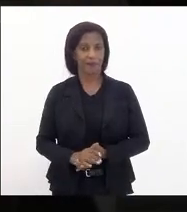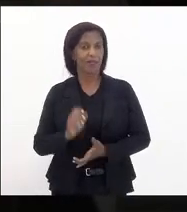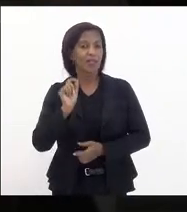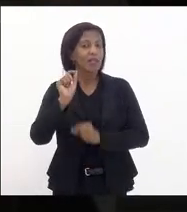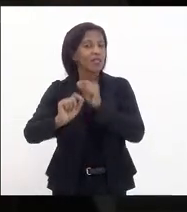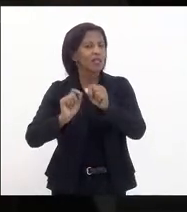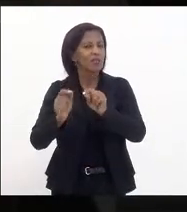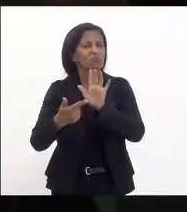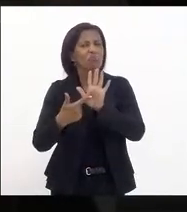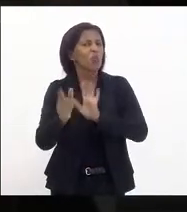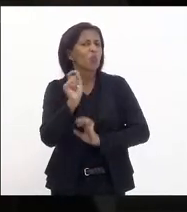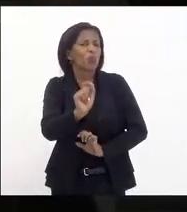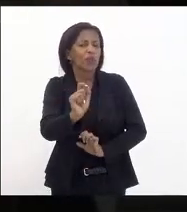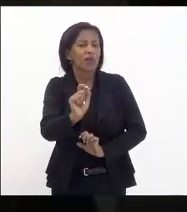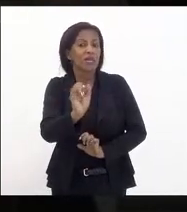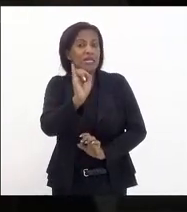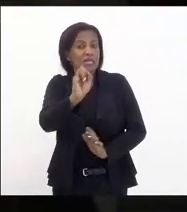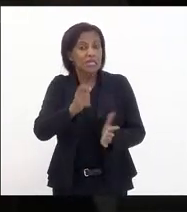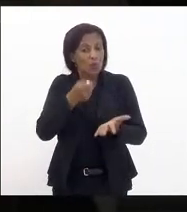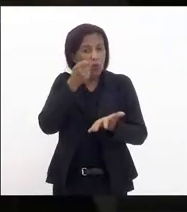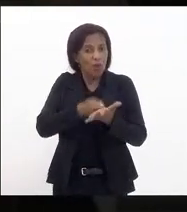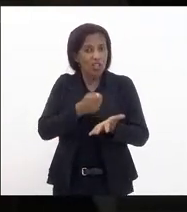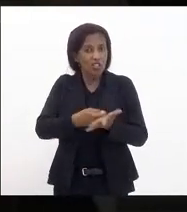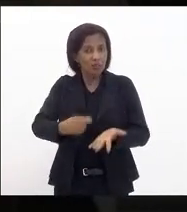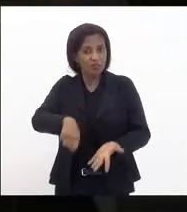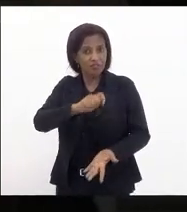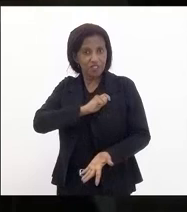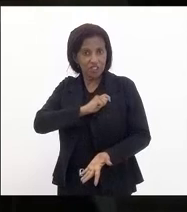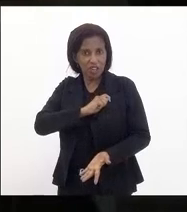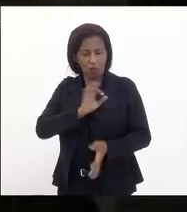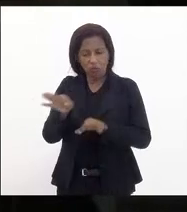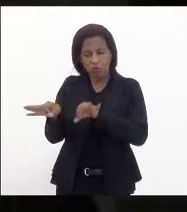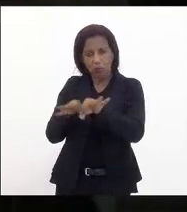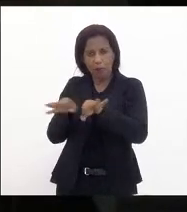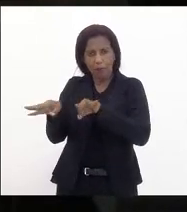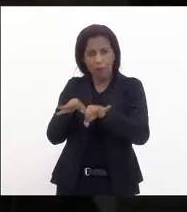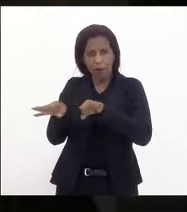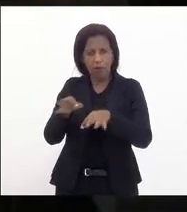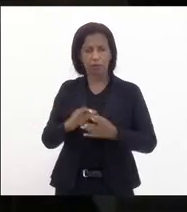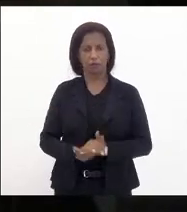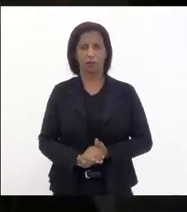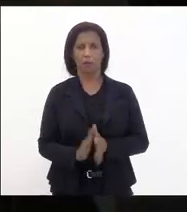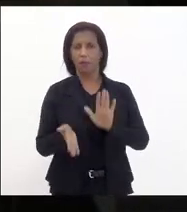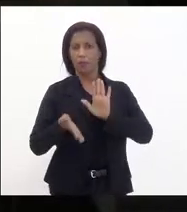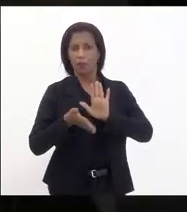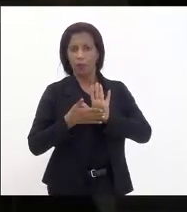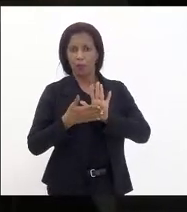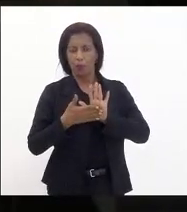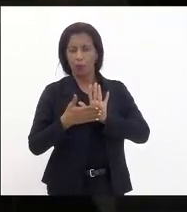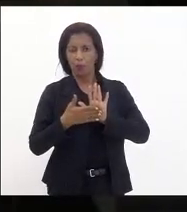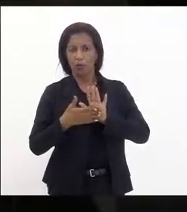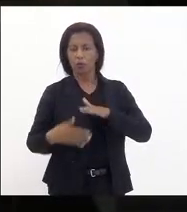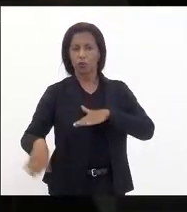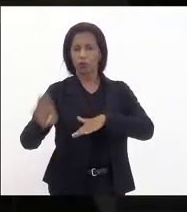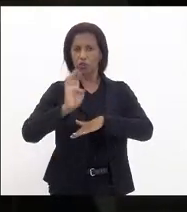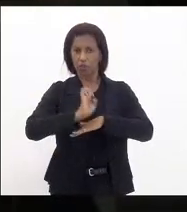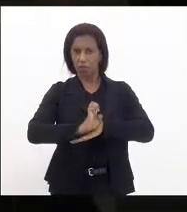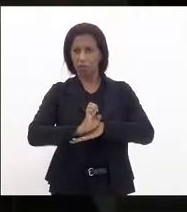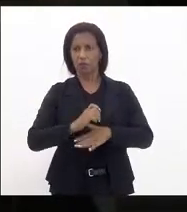dizer o que se o regime de recuperação se o plano proposto pelo estado